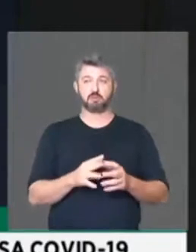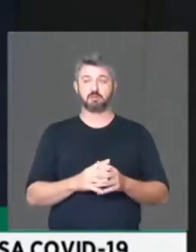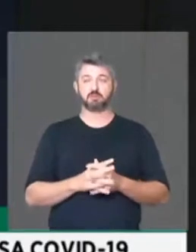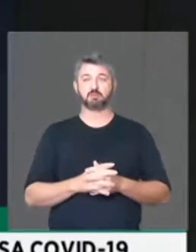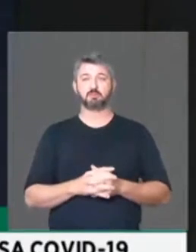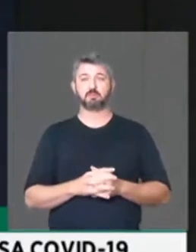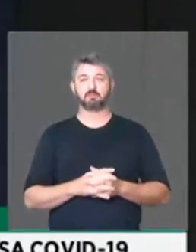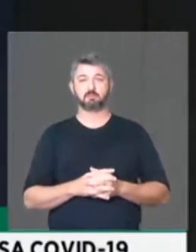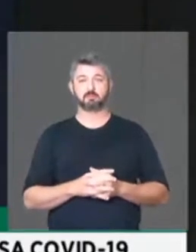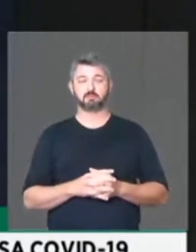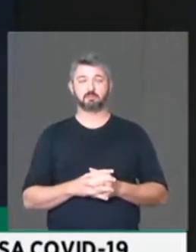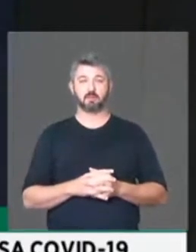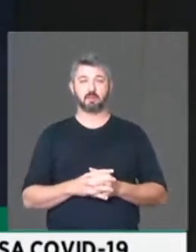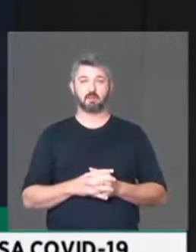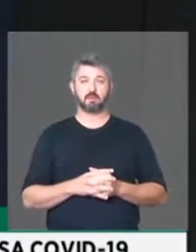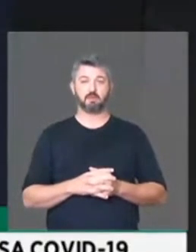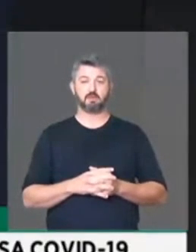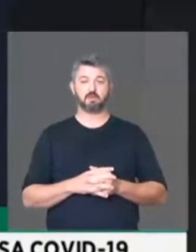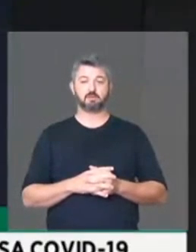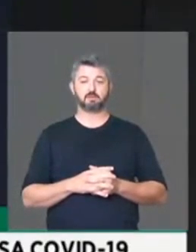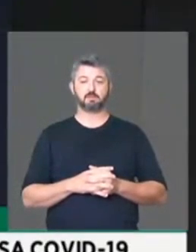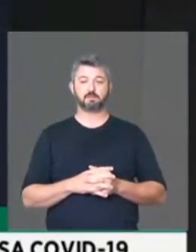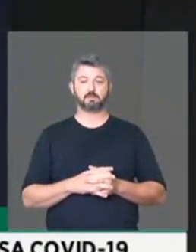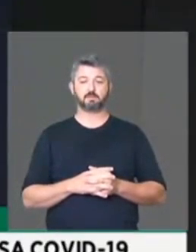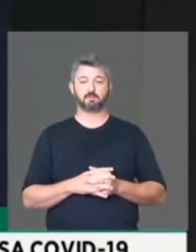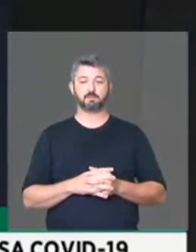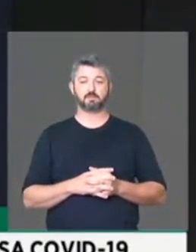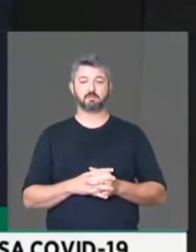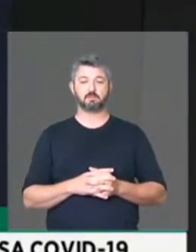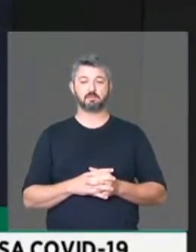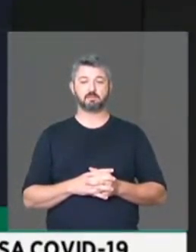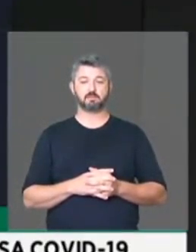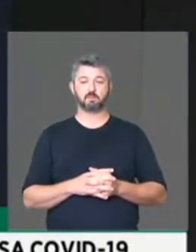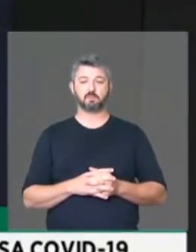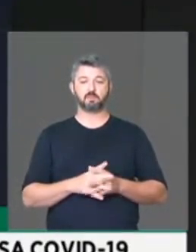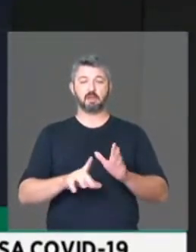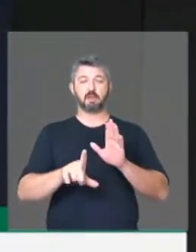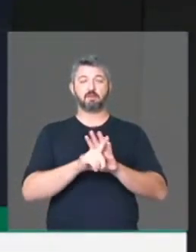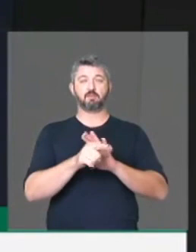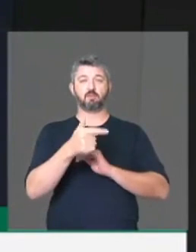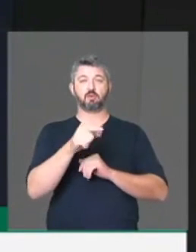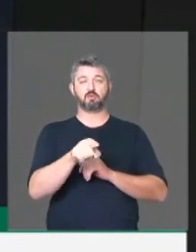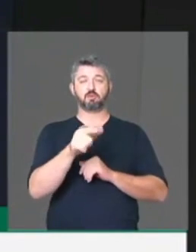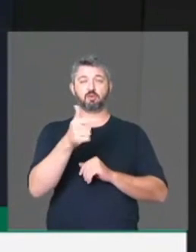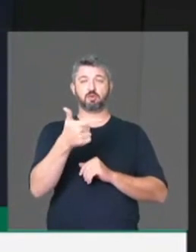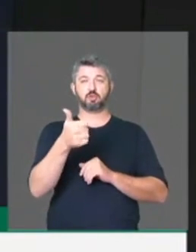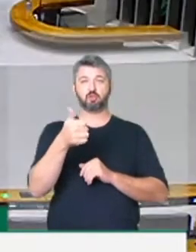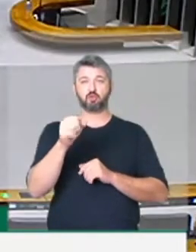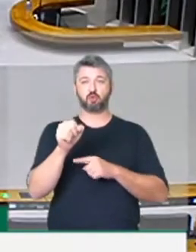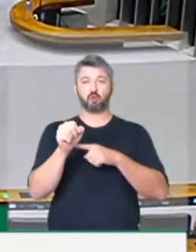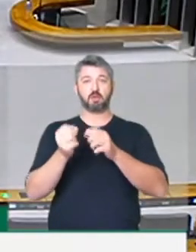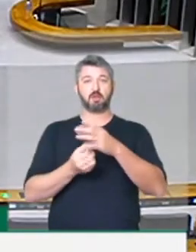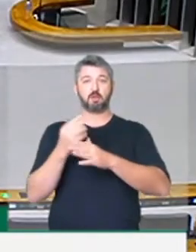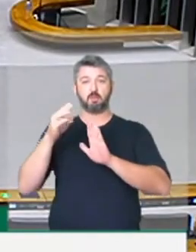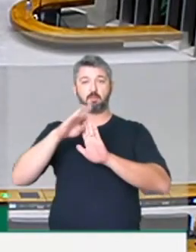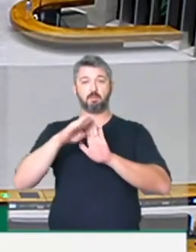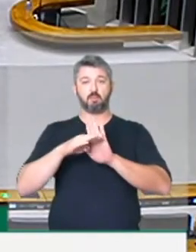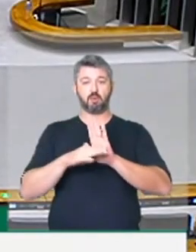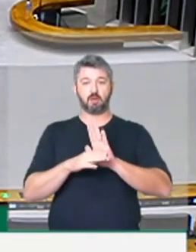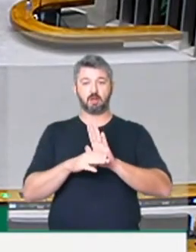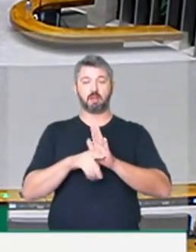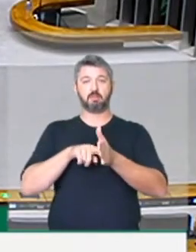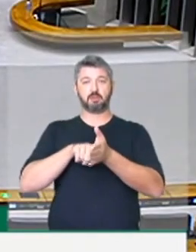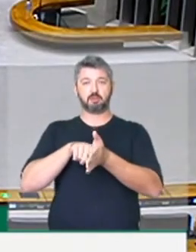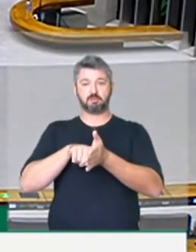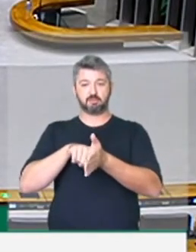Requerimento de urgência aprovado para a apreciação do projeto de lei 1208 de 2021, que cria o programa Pró-Pesquisas